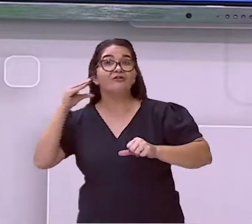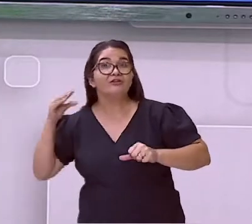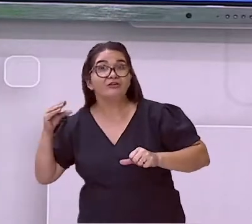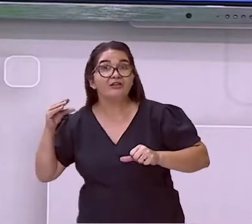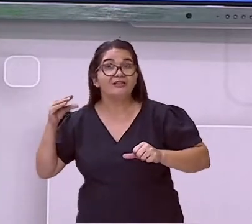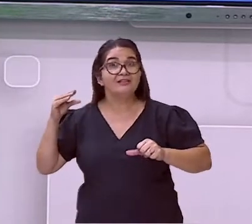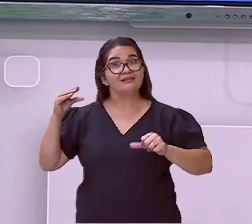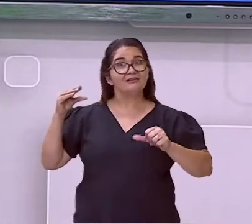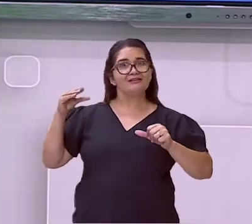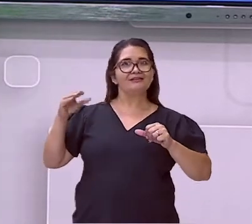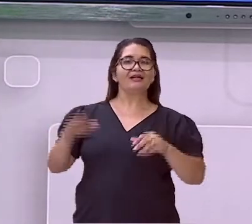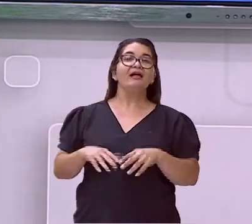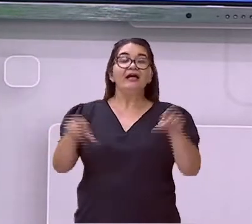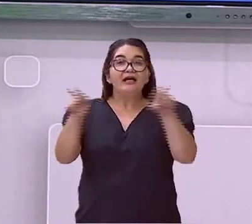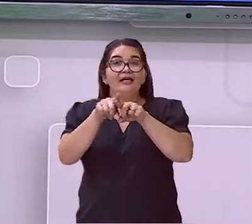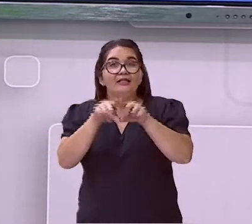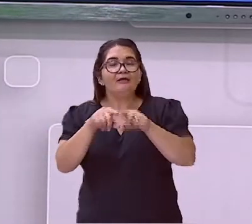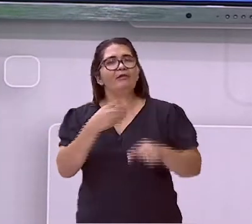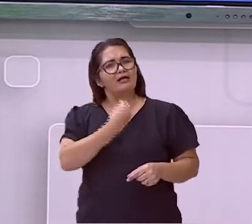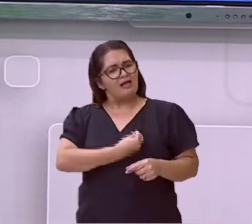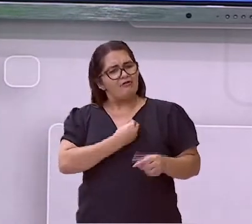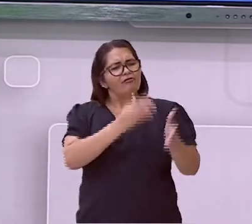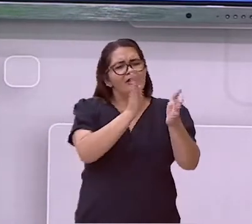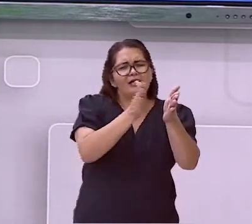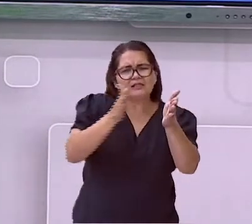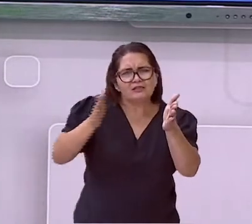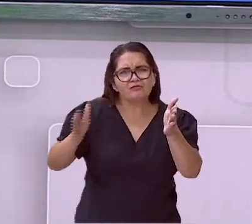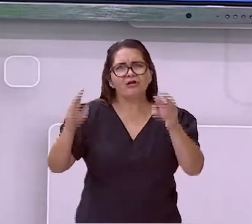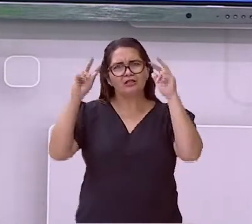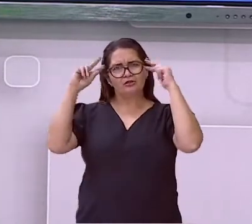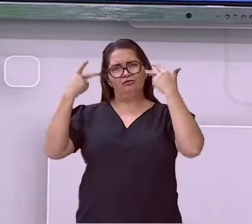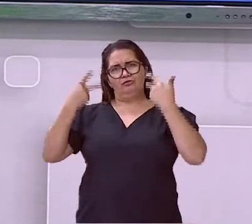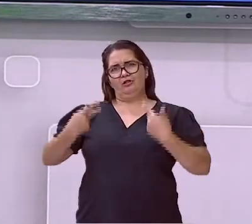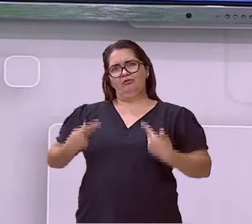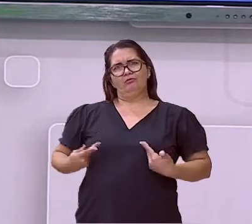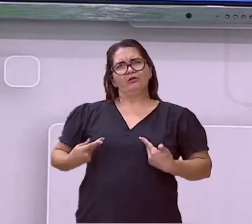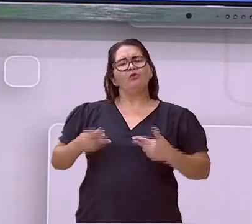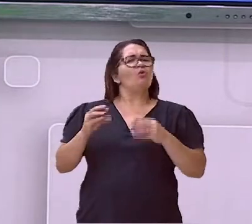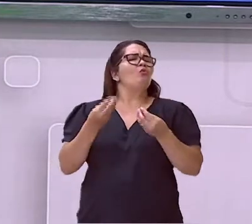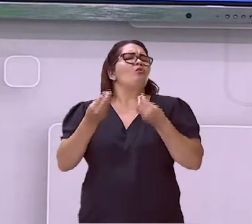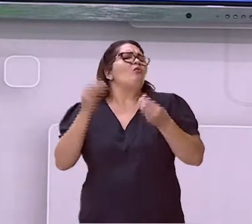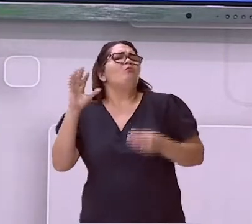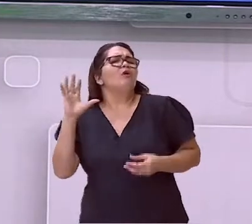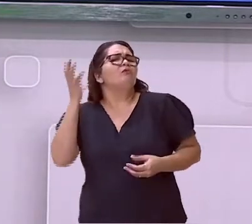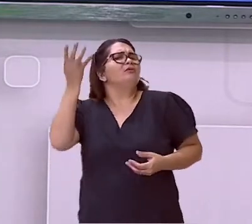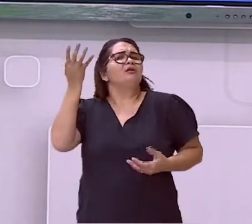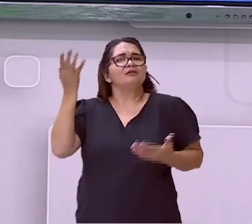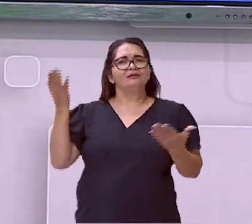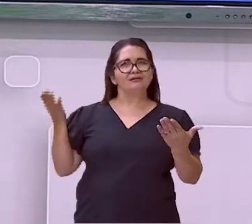Quais são as fases da vida do ser humano? Como que isso tudo acontece? Vem cá!